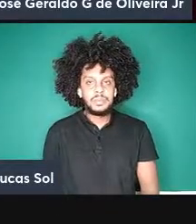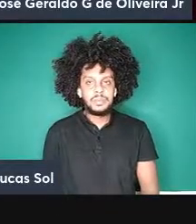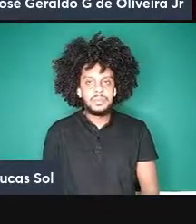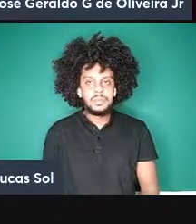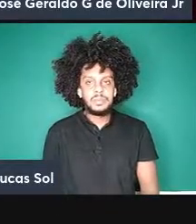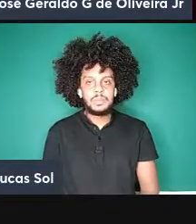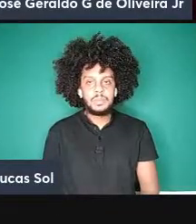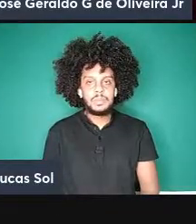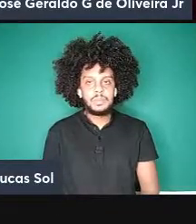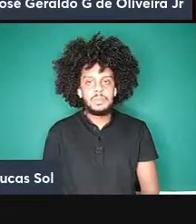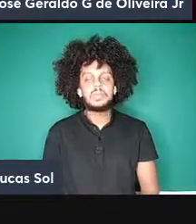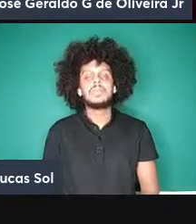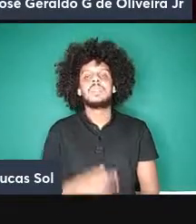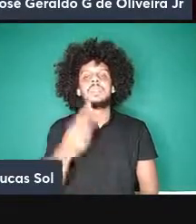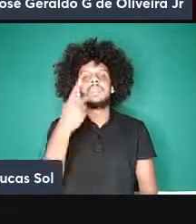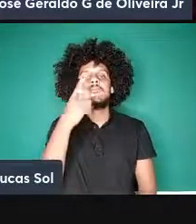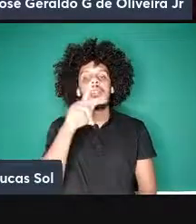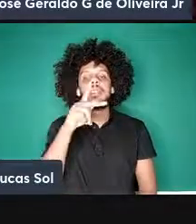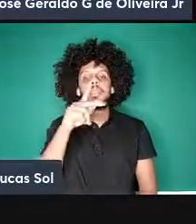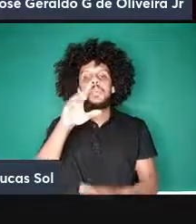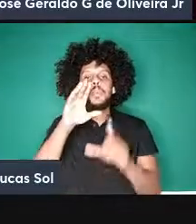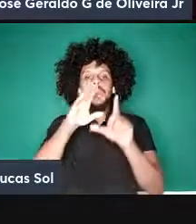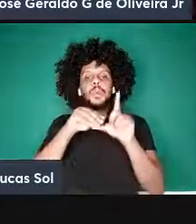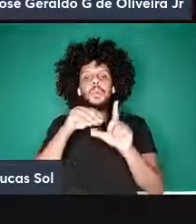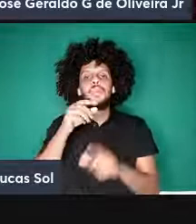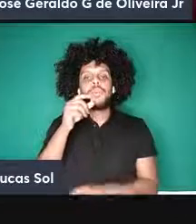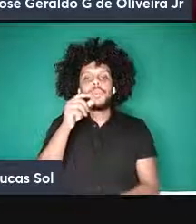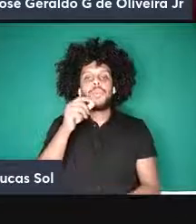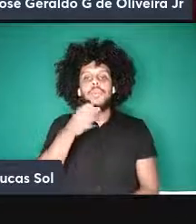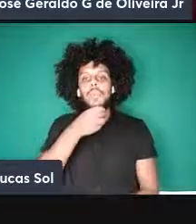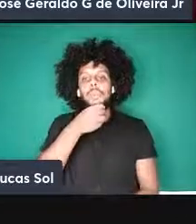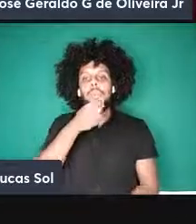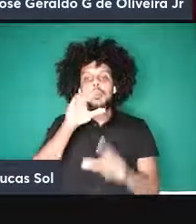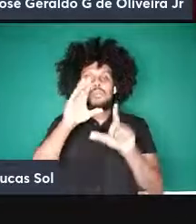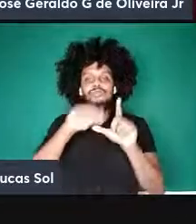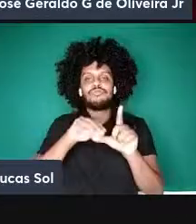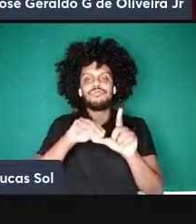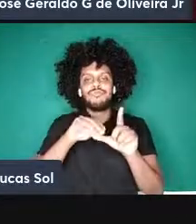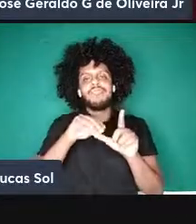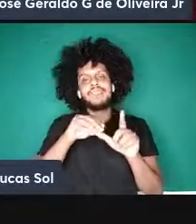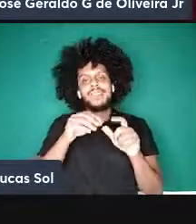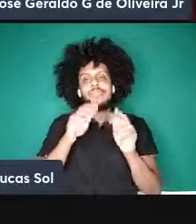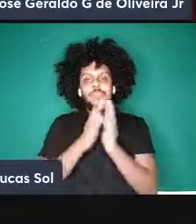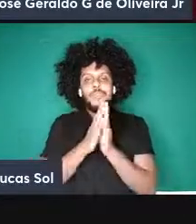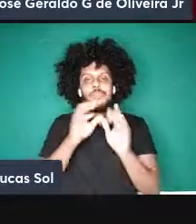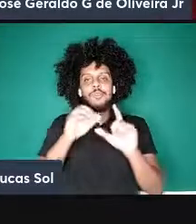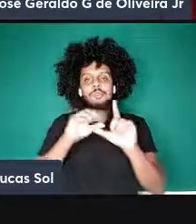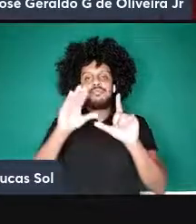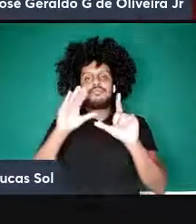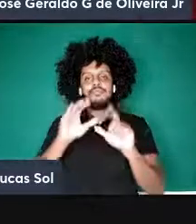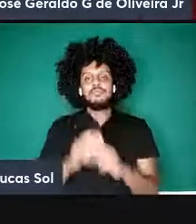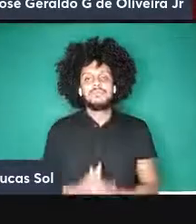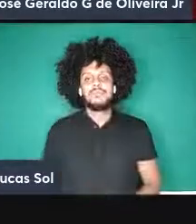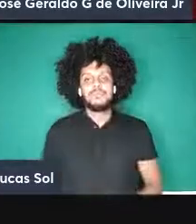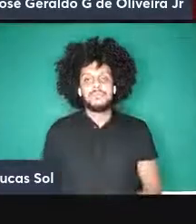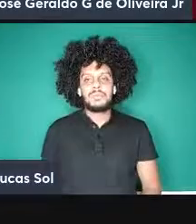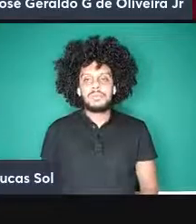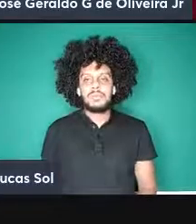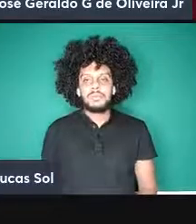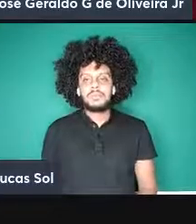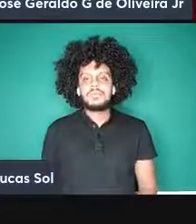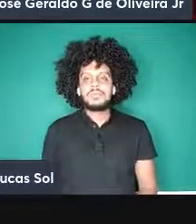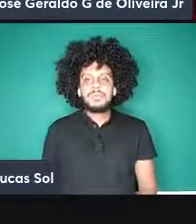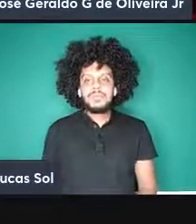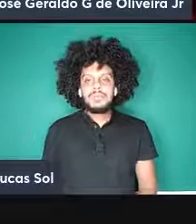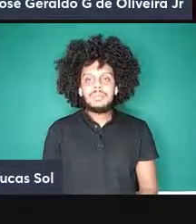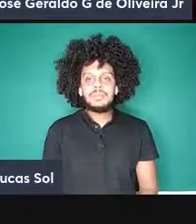seu microfone André nós já estamos um